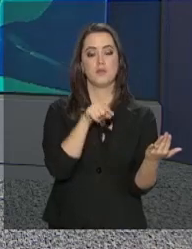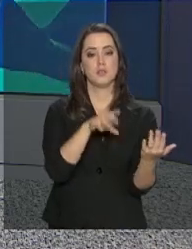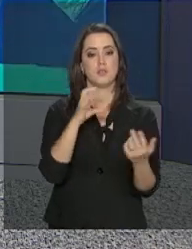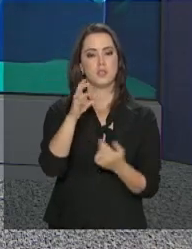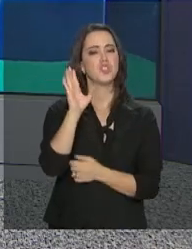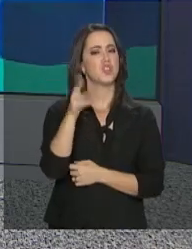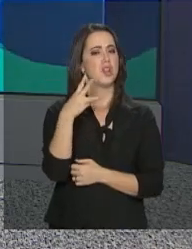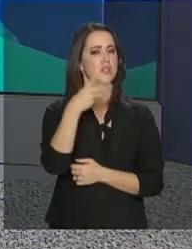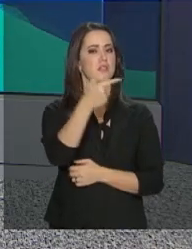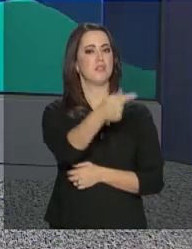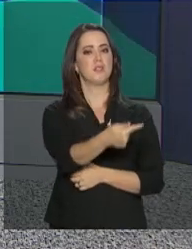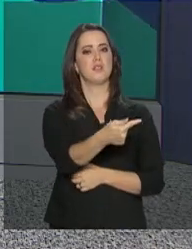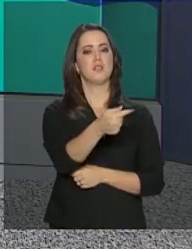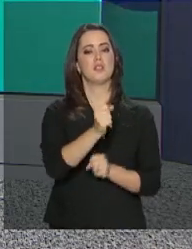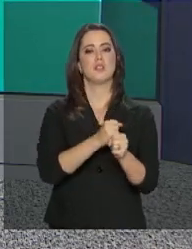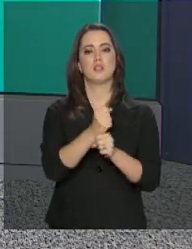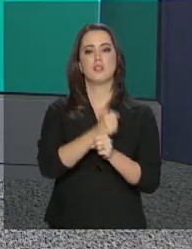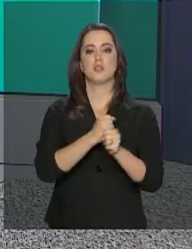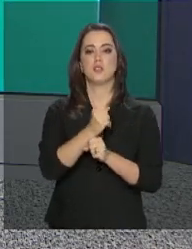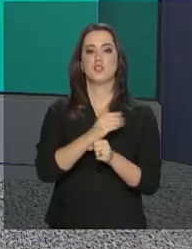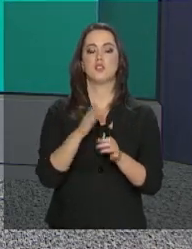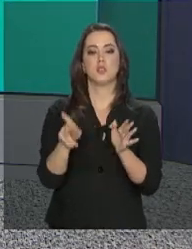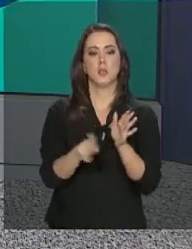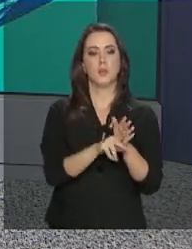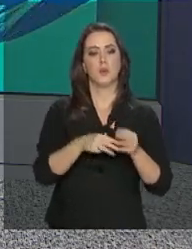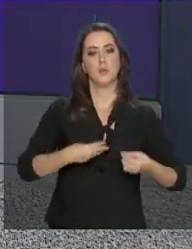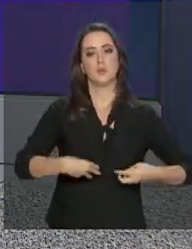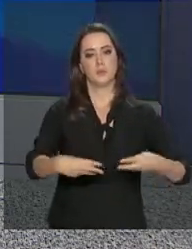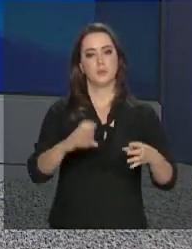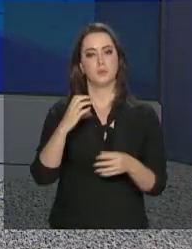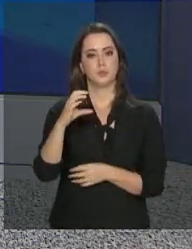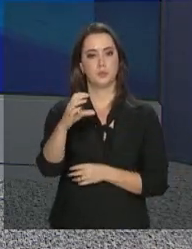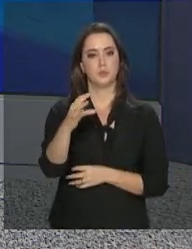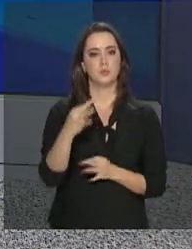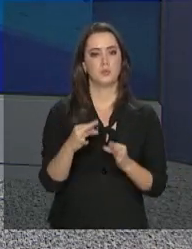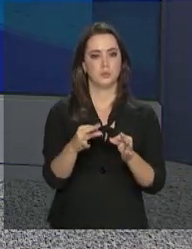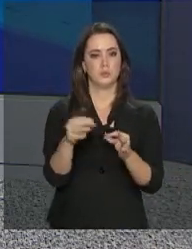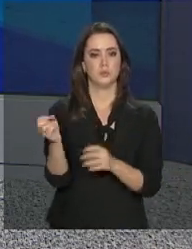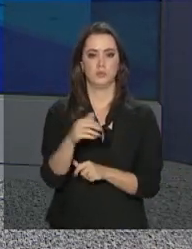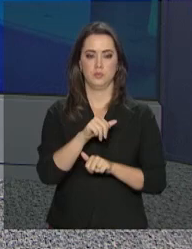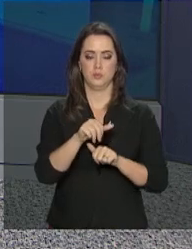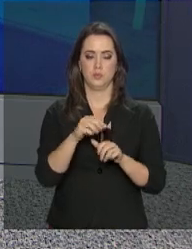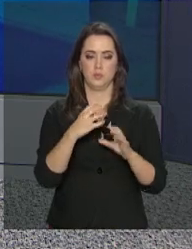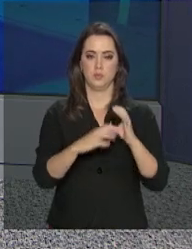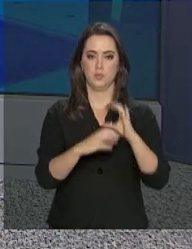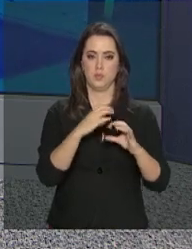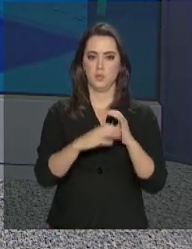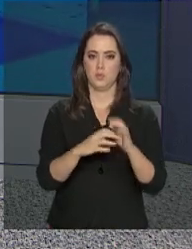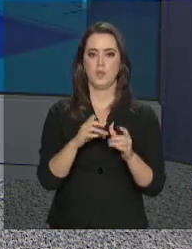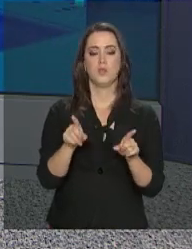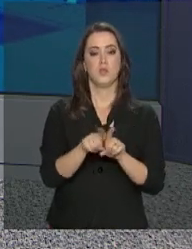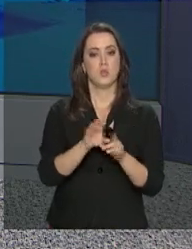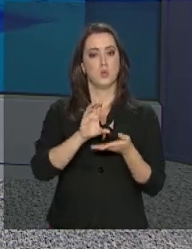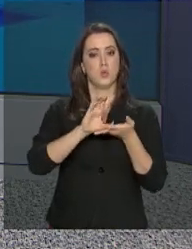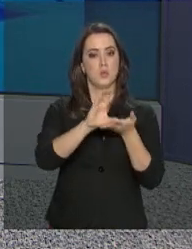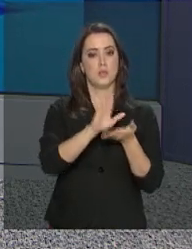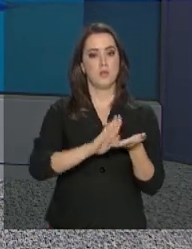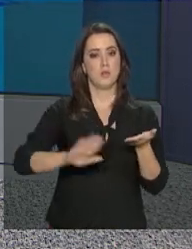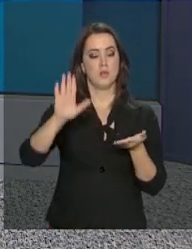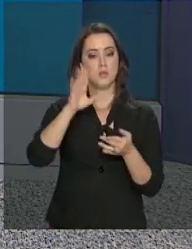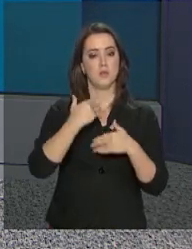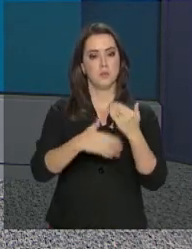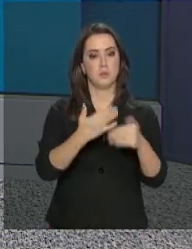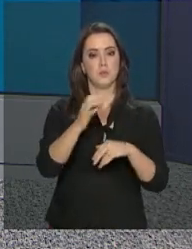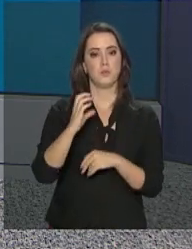existe há 37 anos e é iniciativa do Ministério da Ciência, Tecnologia, Inovações e Comunicações e do Conselho Nacional